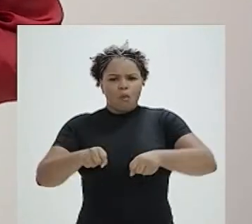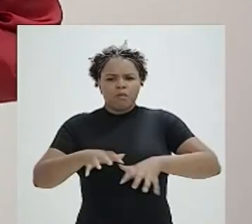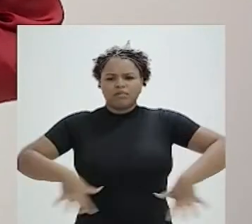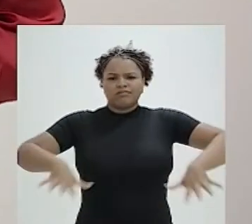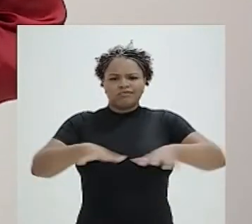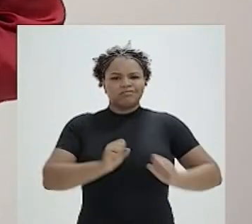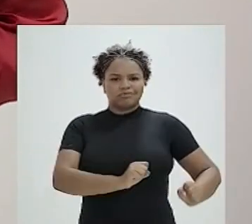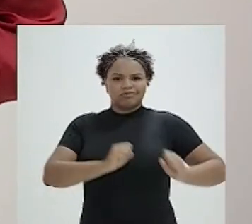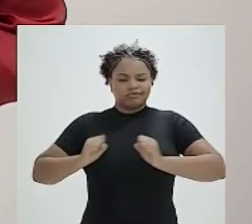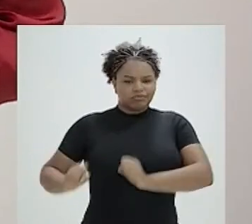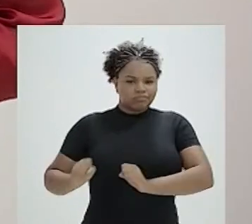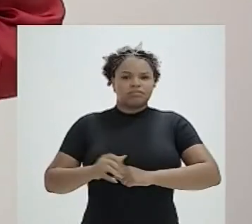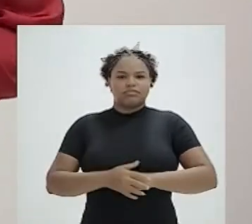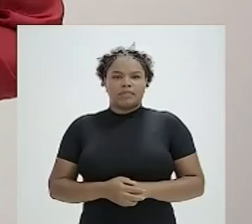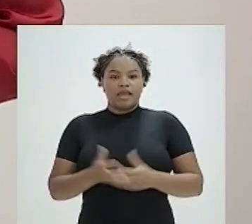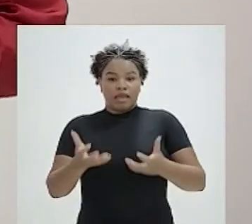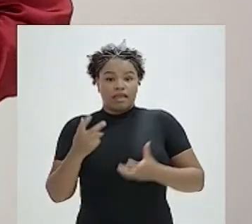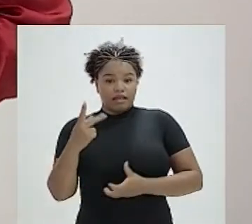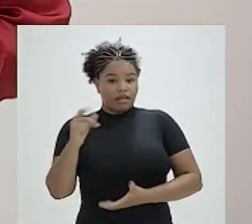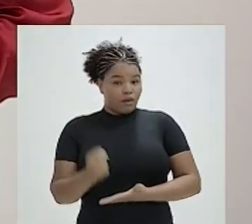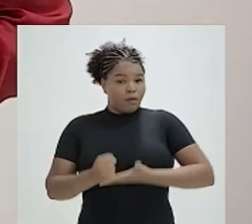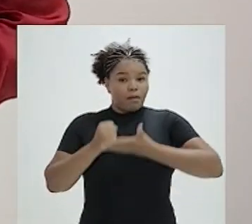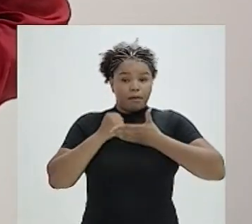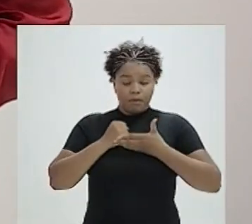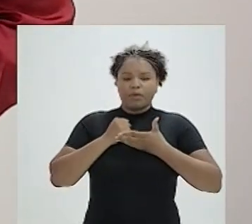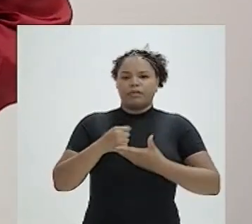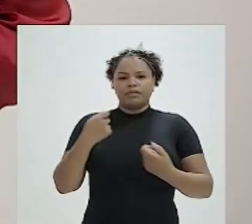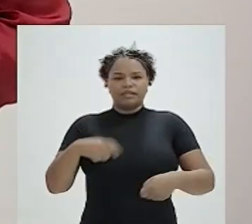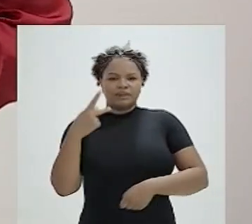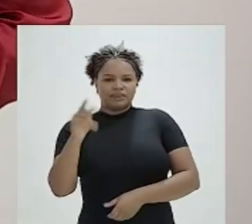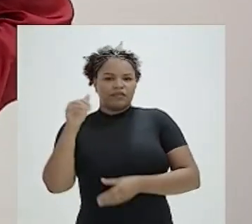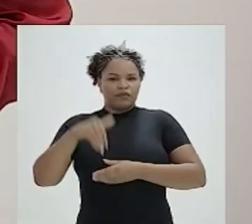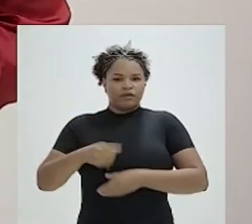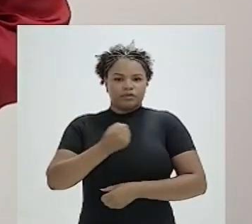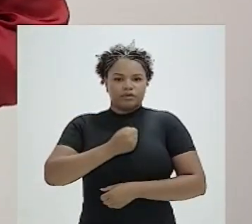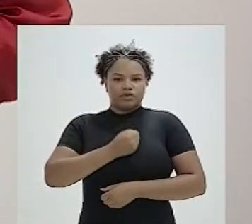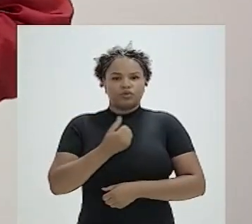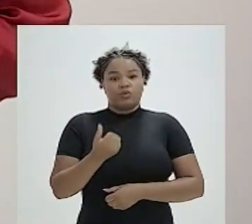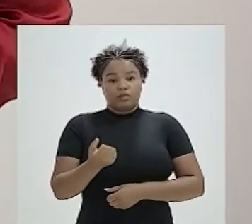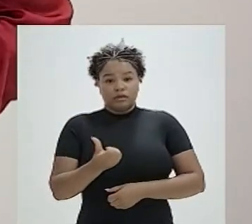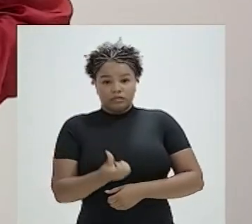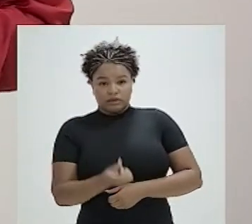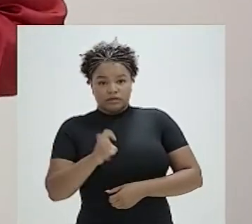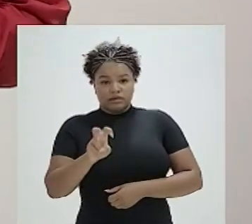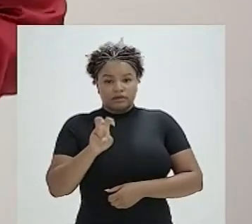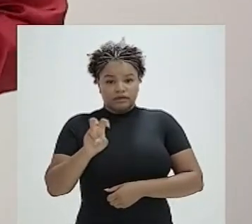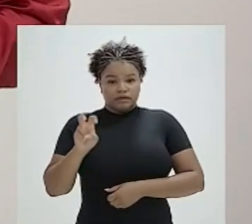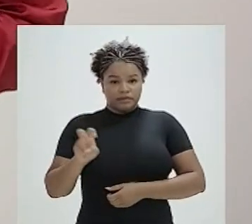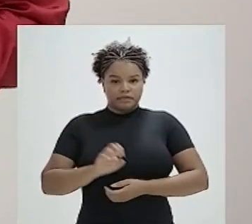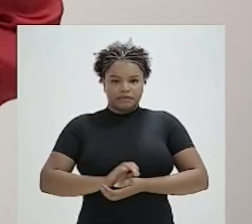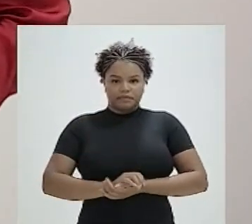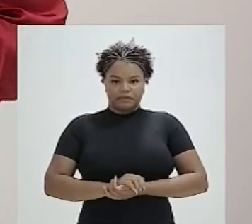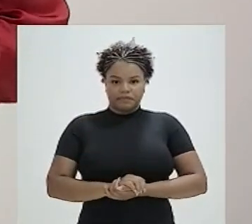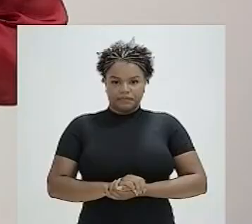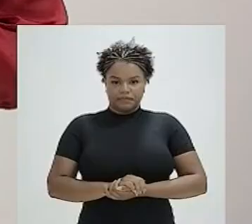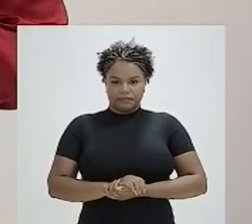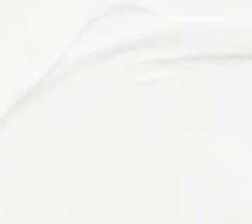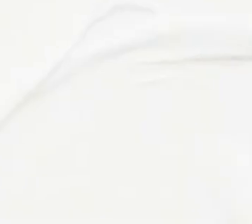ocupar todas as instâncias de poder Quero o teu apoio Preciso do teu voto O meu número é 6555